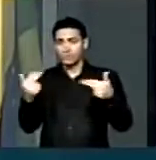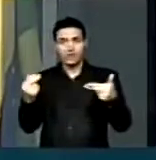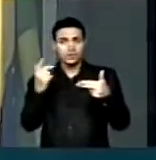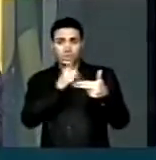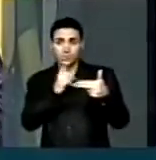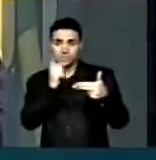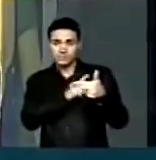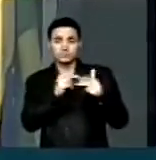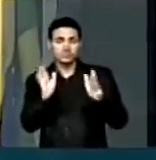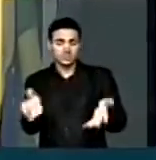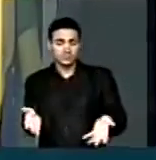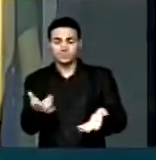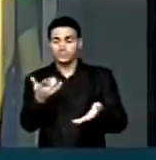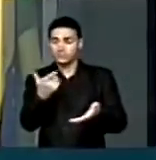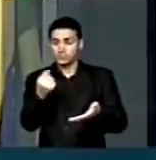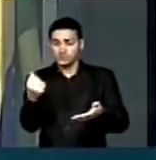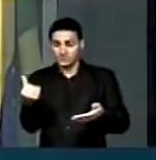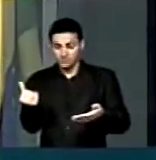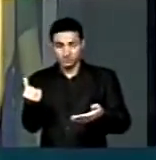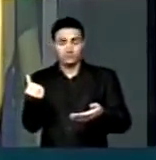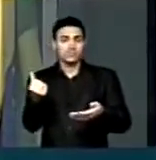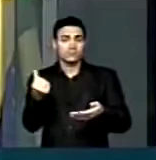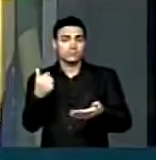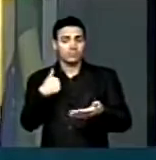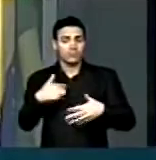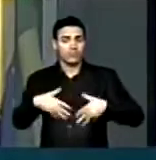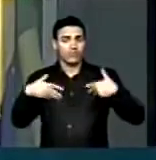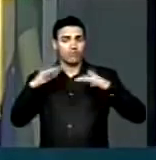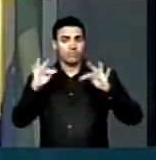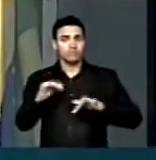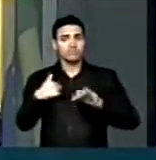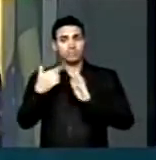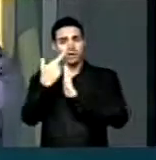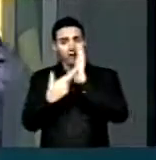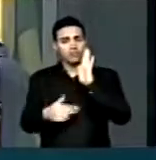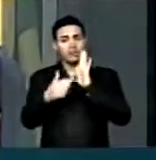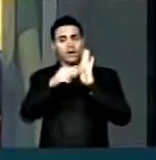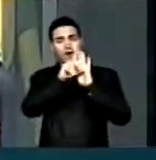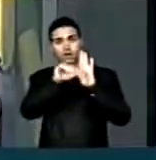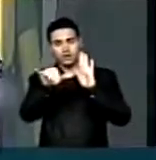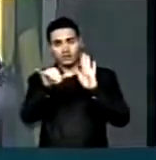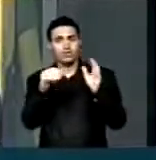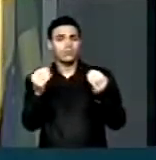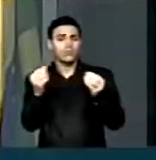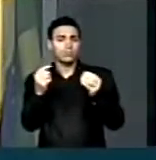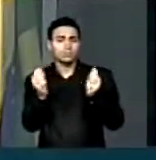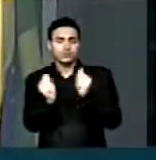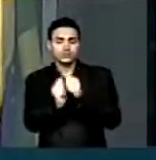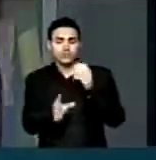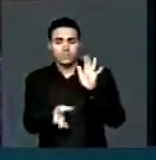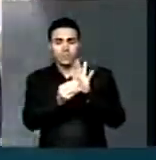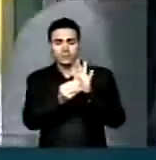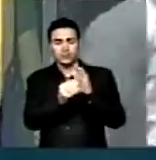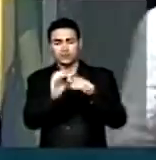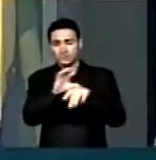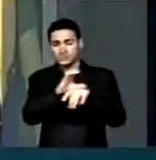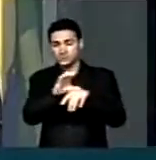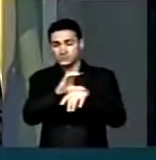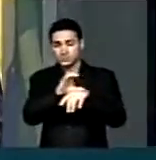conquistas. Em 2006, tive a honra de relatar esta lei, a partir da emenda constitucional